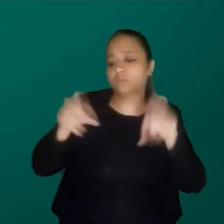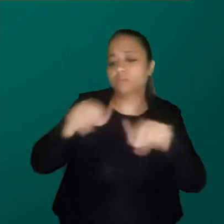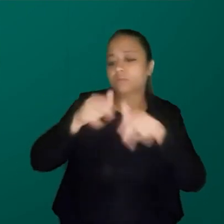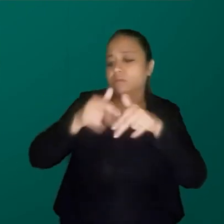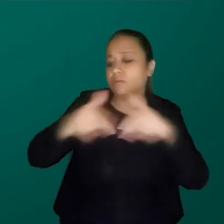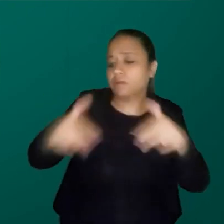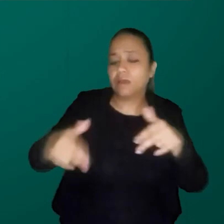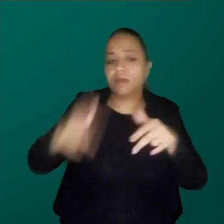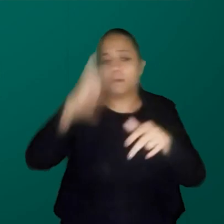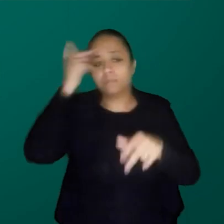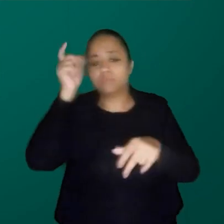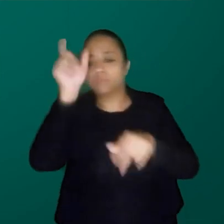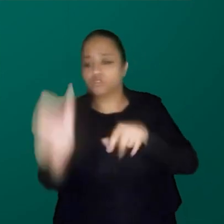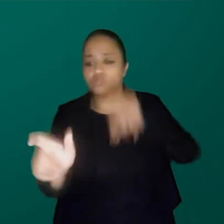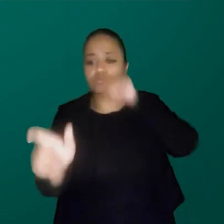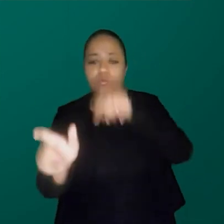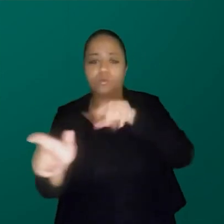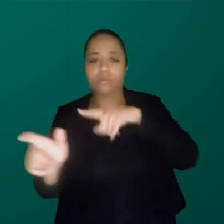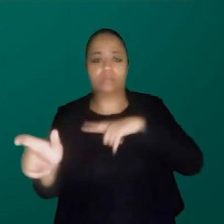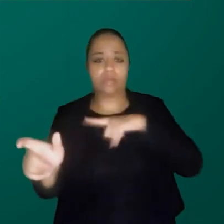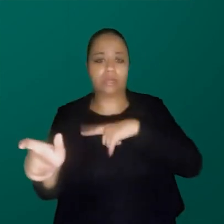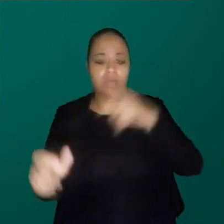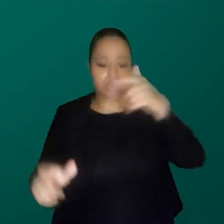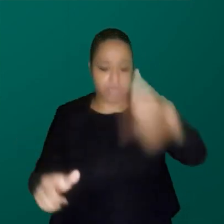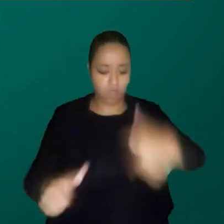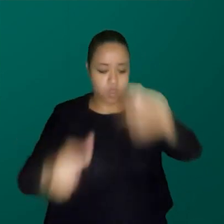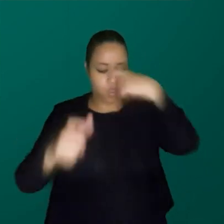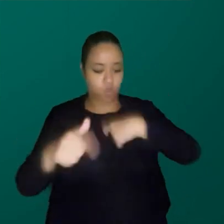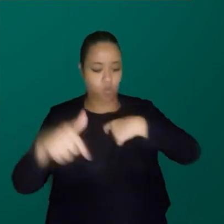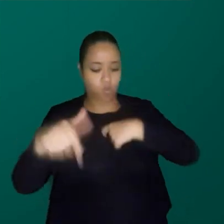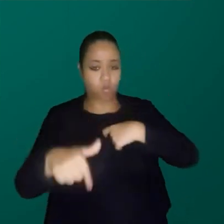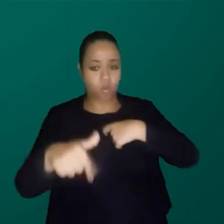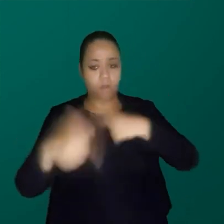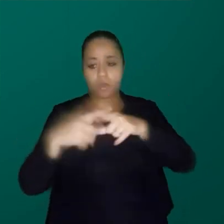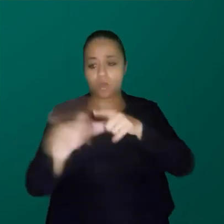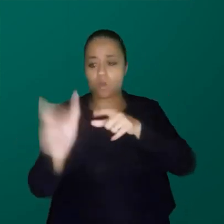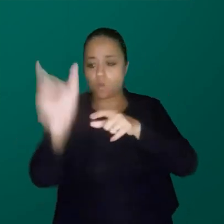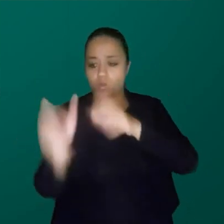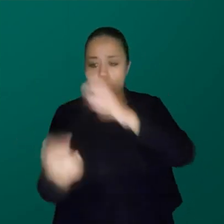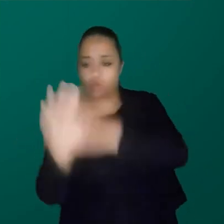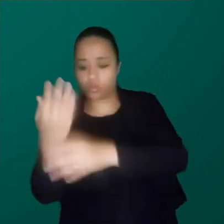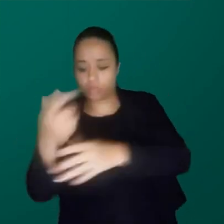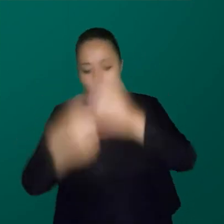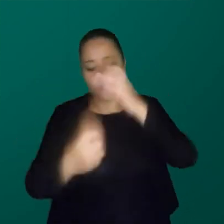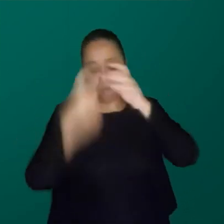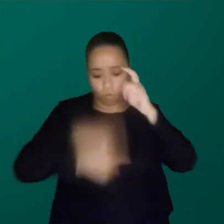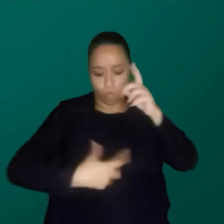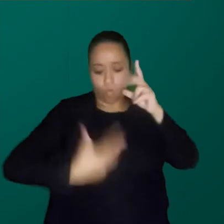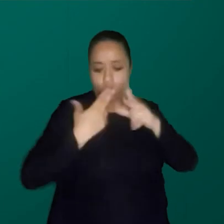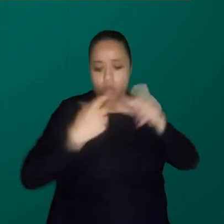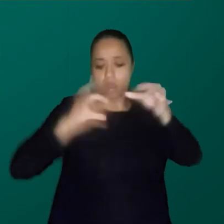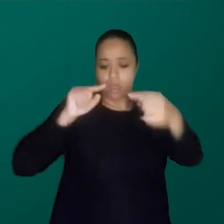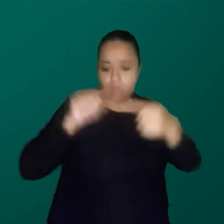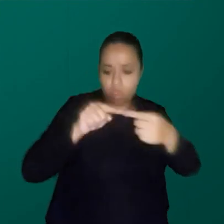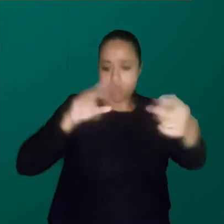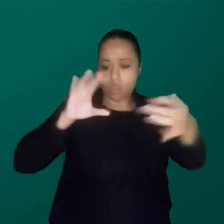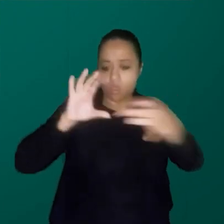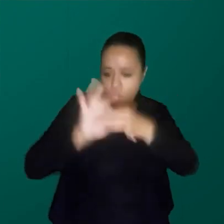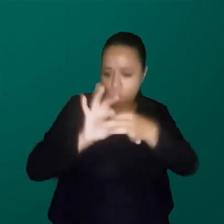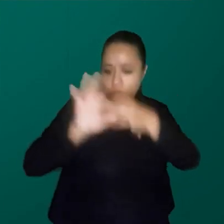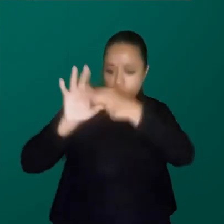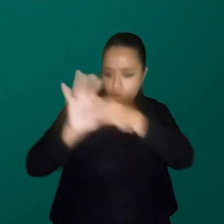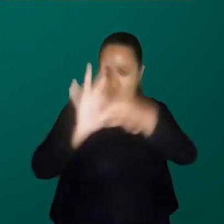o outro só existe e eu só existo a partir da existência do outro e o outro só existe a partir da minha existência e que as nossas existências estão